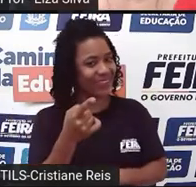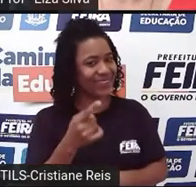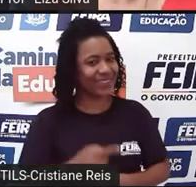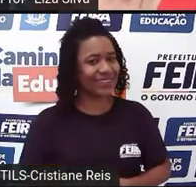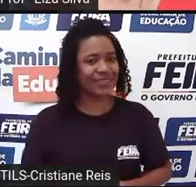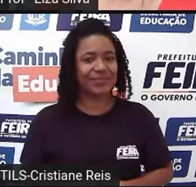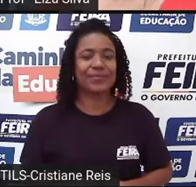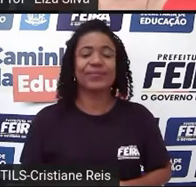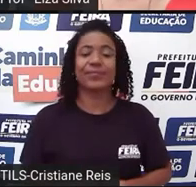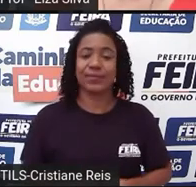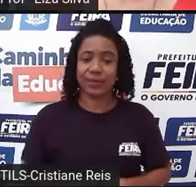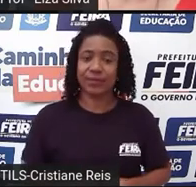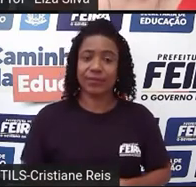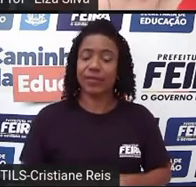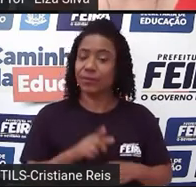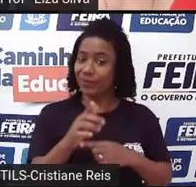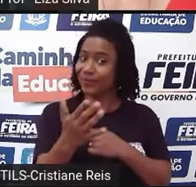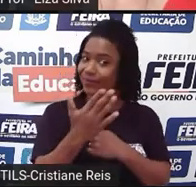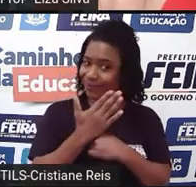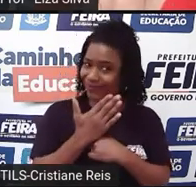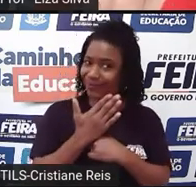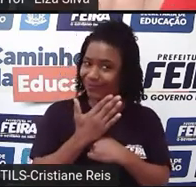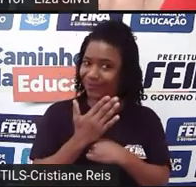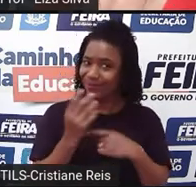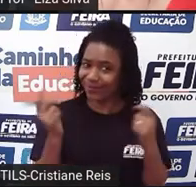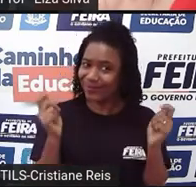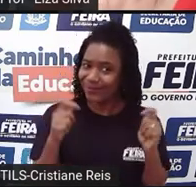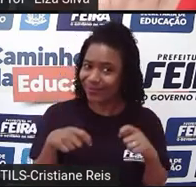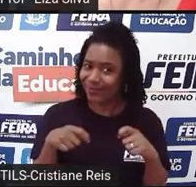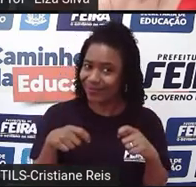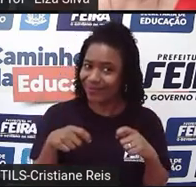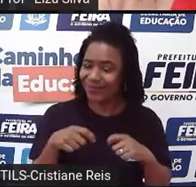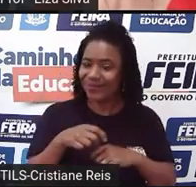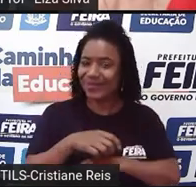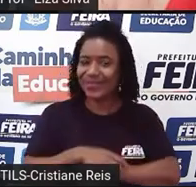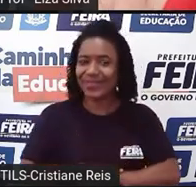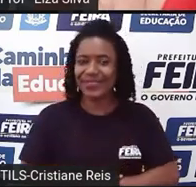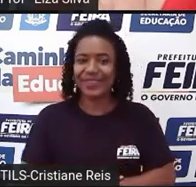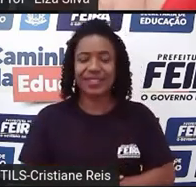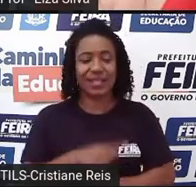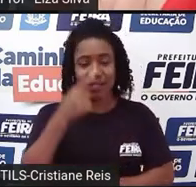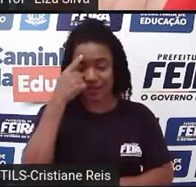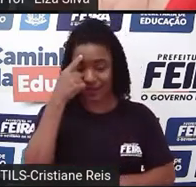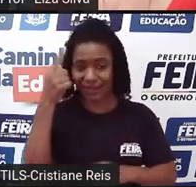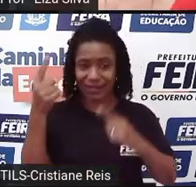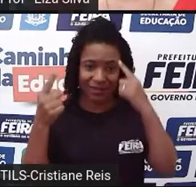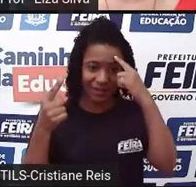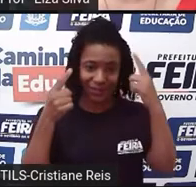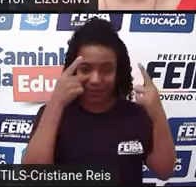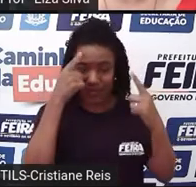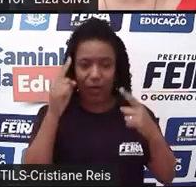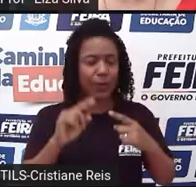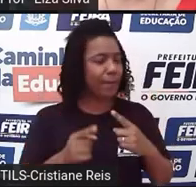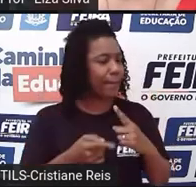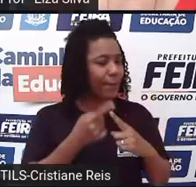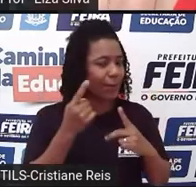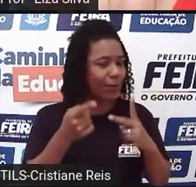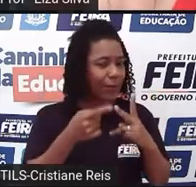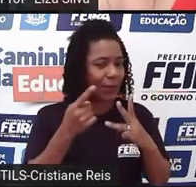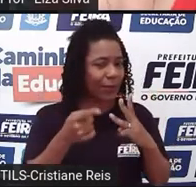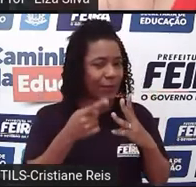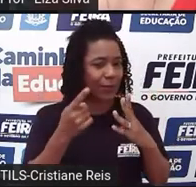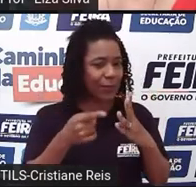gostaria que vocês me ajudassem, rememorando, relembrando os acontecimentos da história.